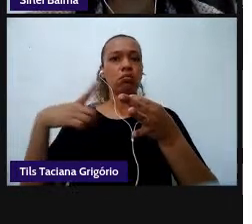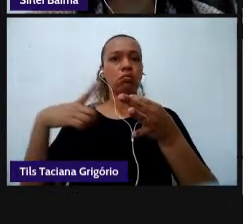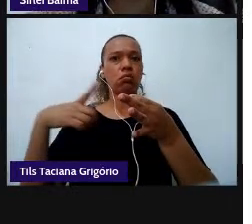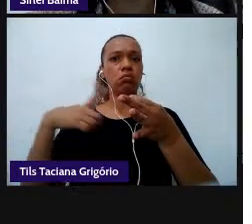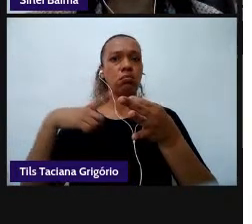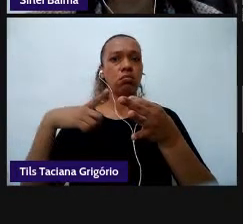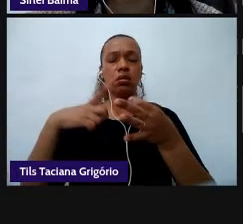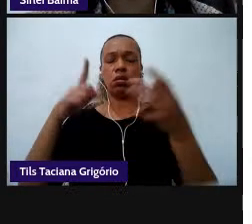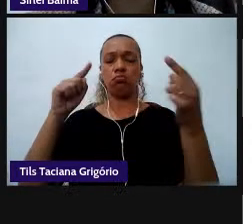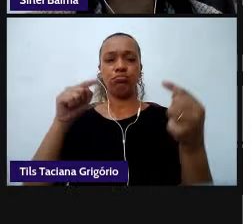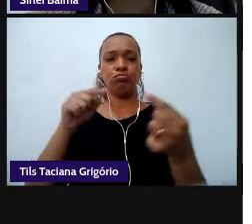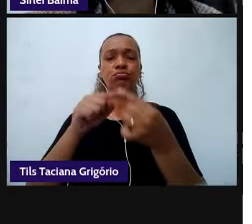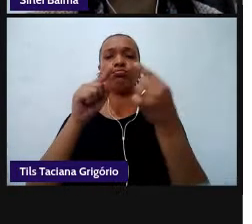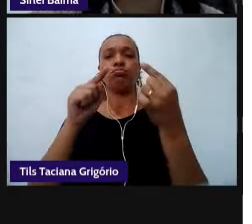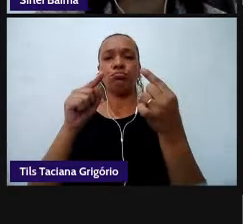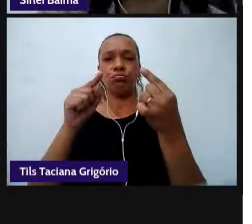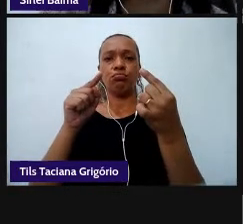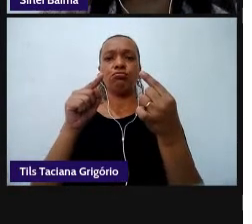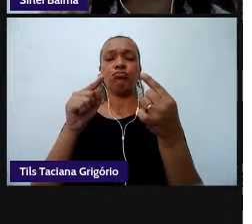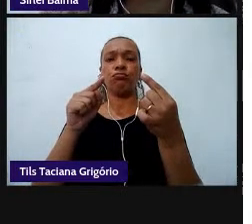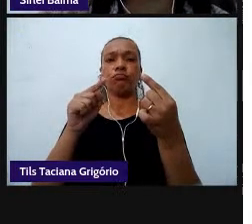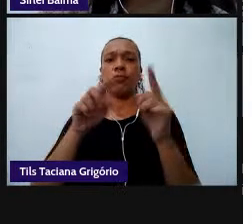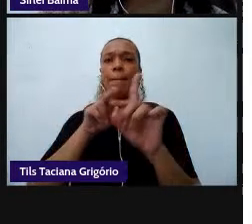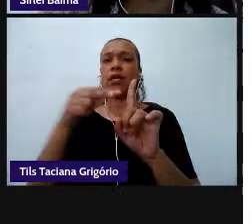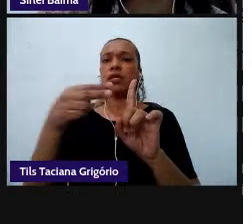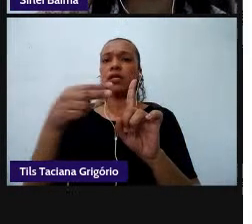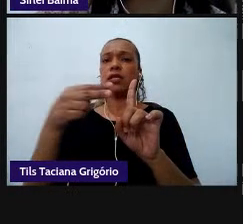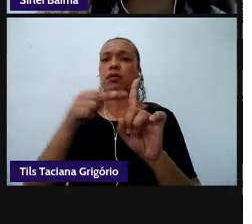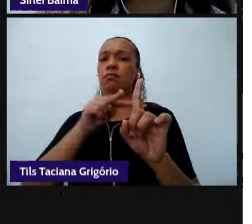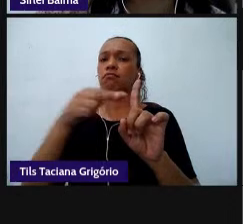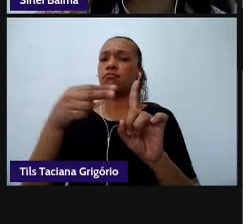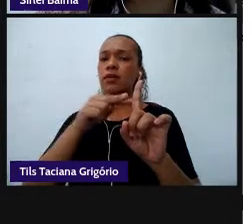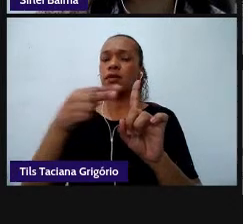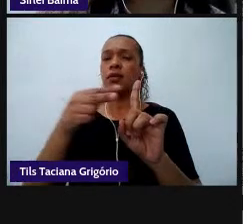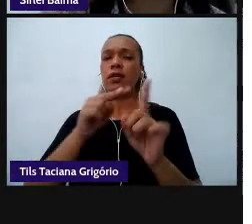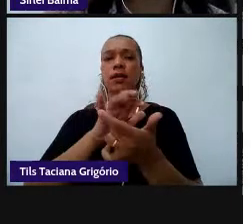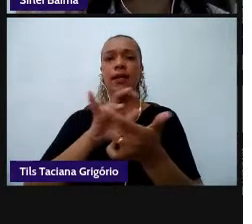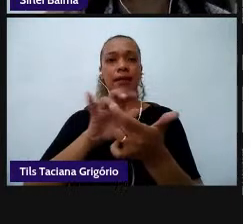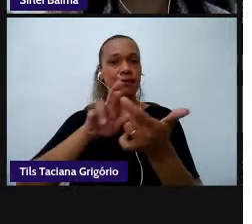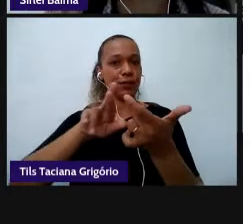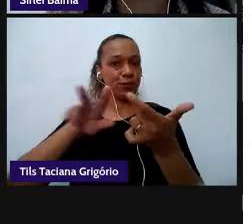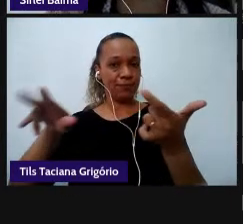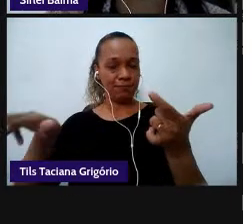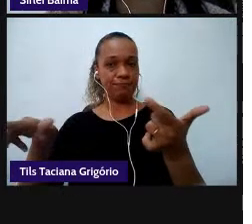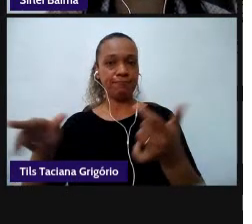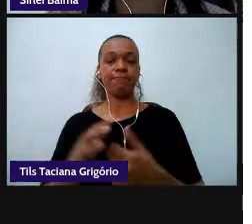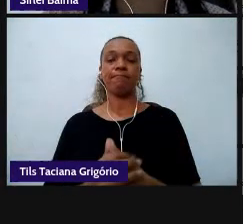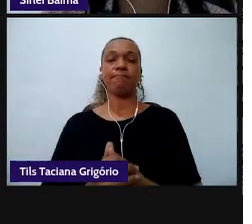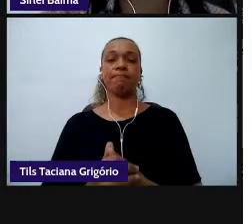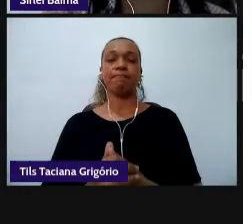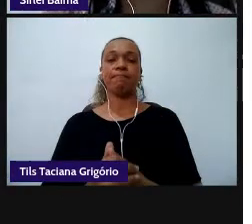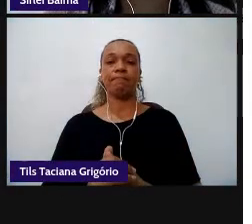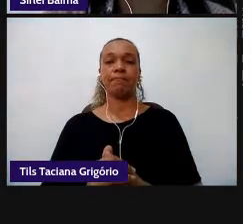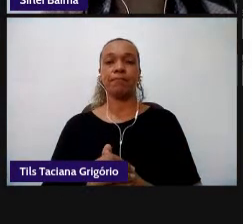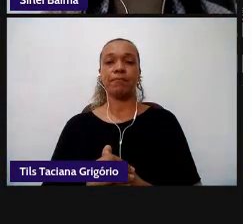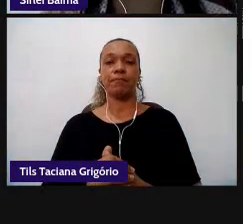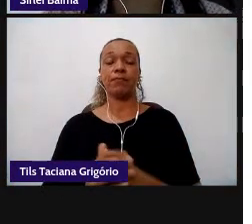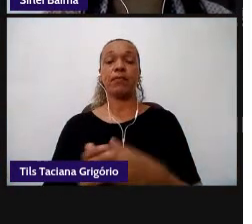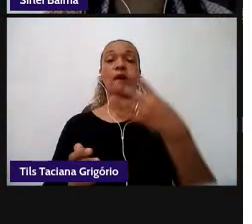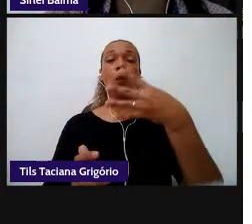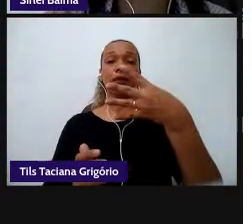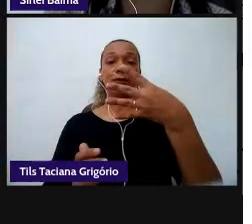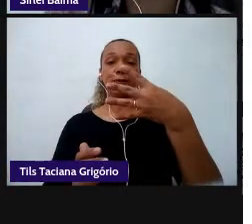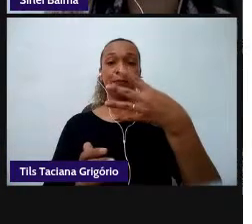da perspectiva dos multiletramentos a competência 4 a